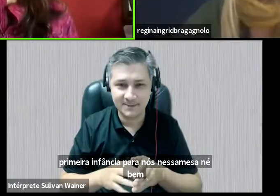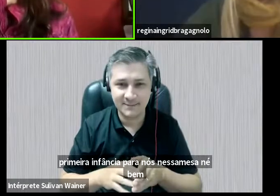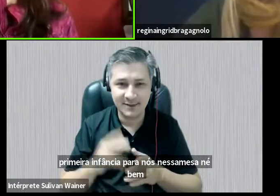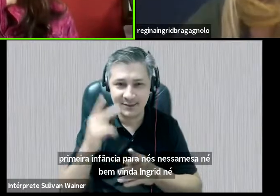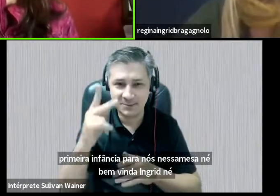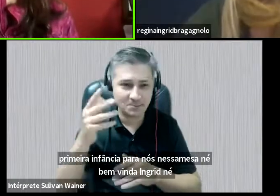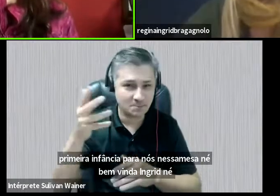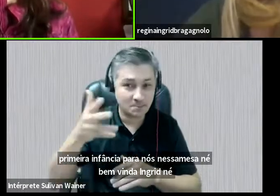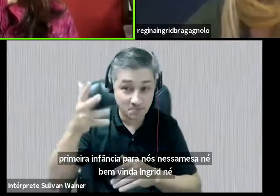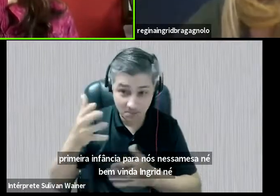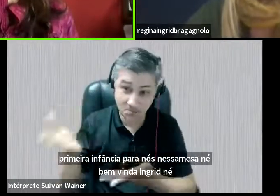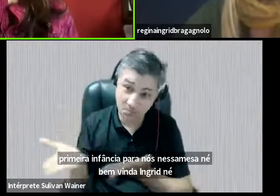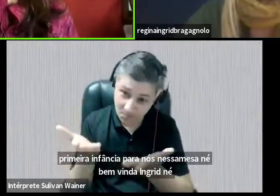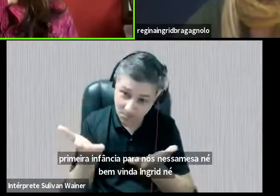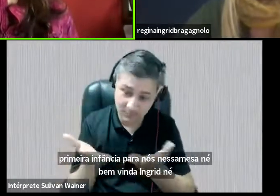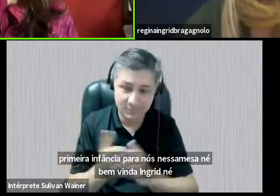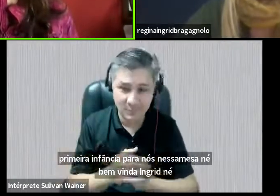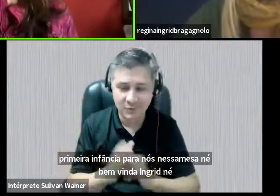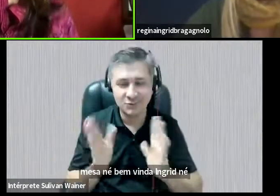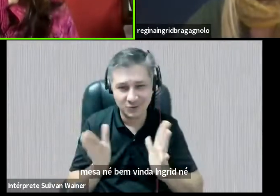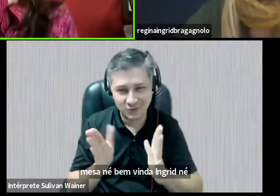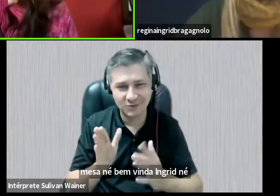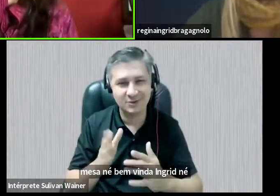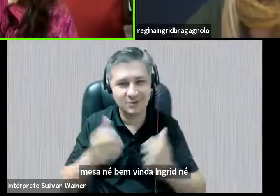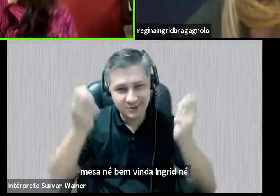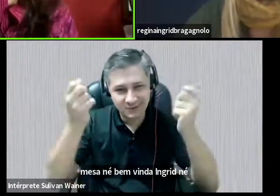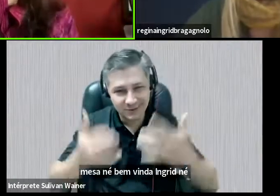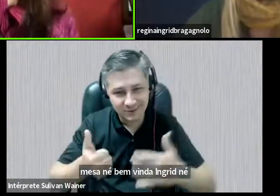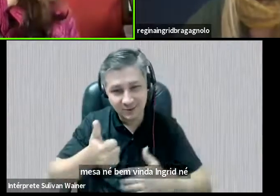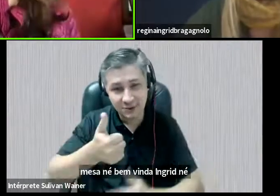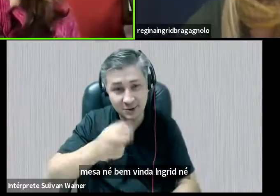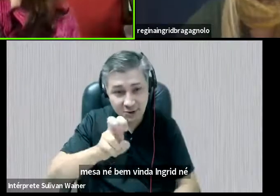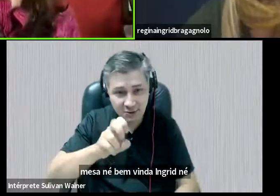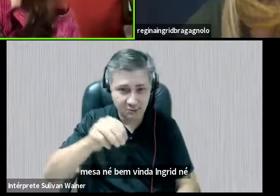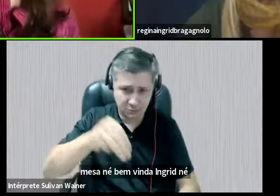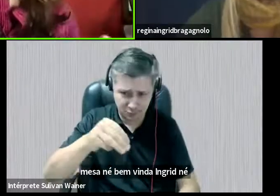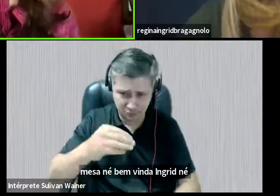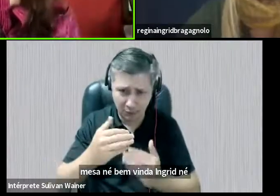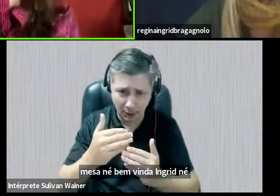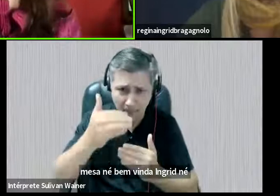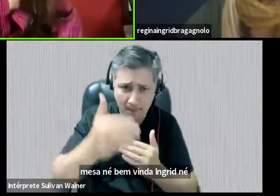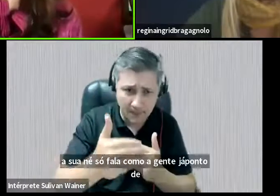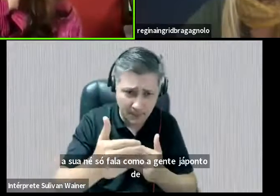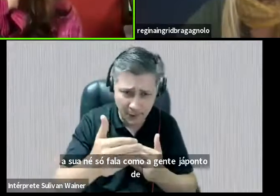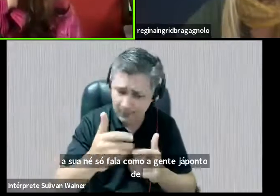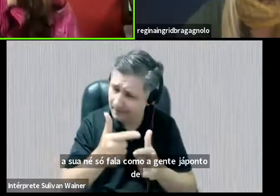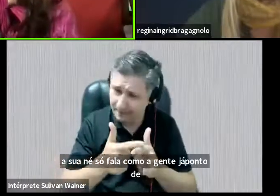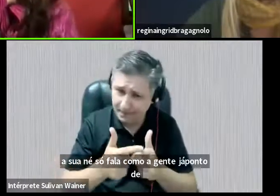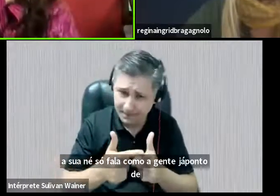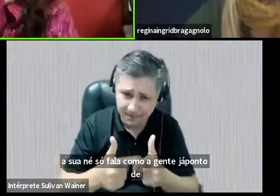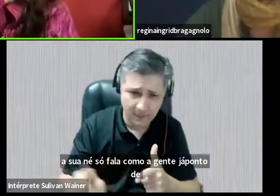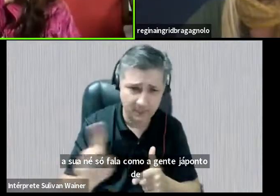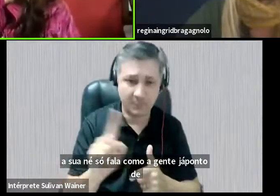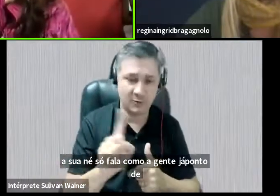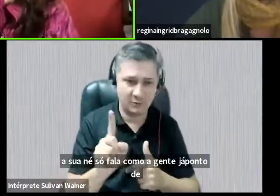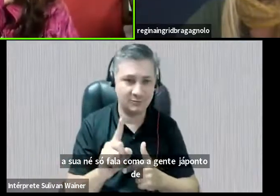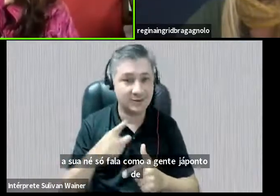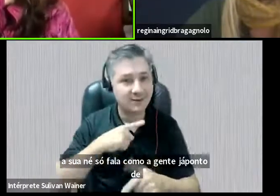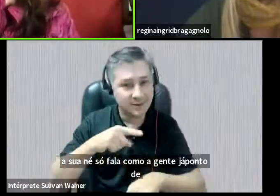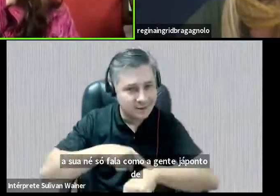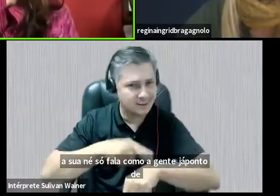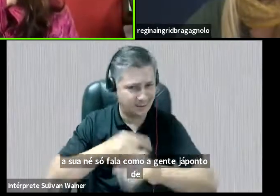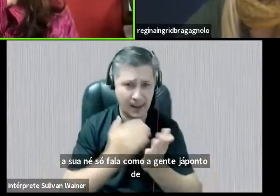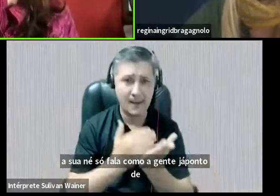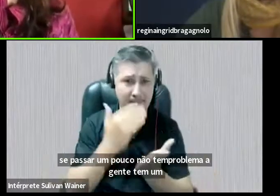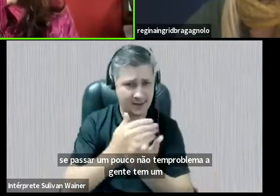sua fala, como a gente já apontou, é de 15 minutos, mas também se passar um pouco não tem problema, a gente tem um tempo a